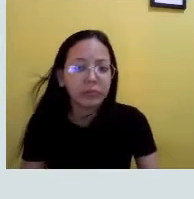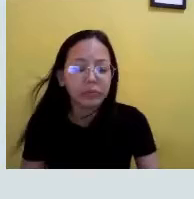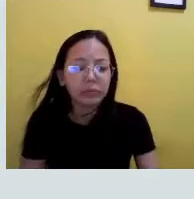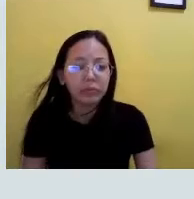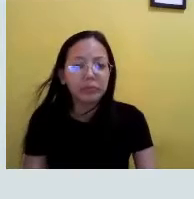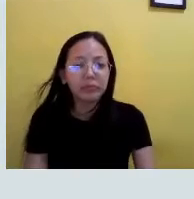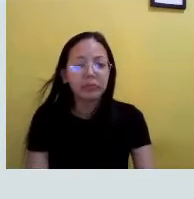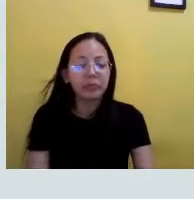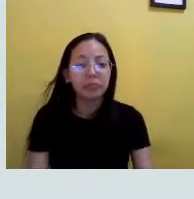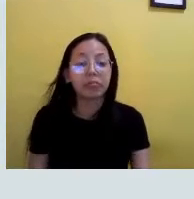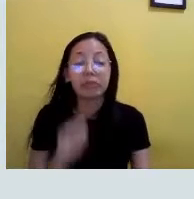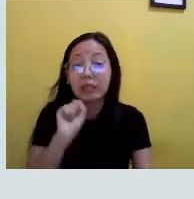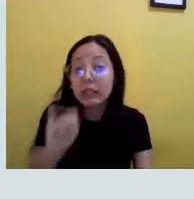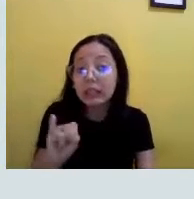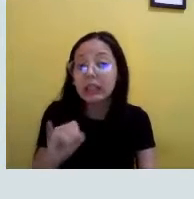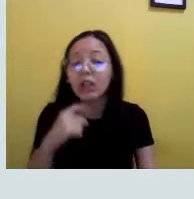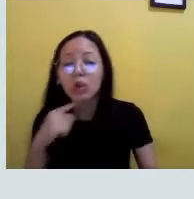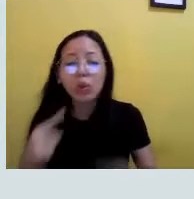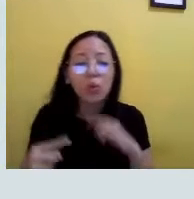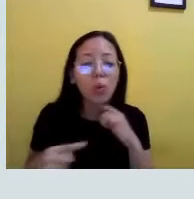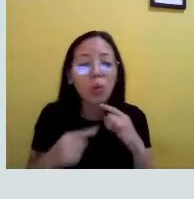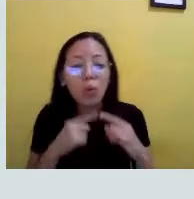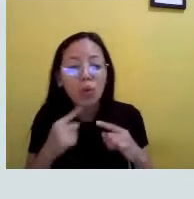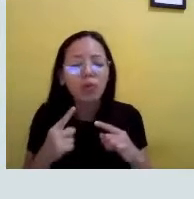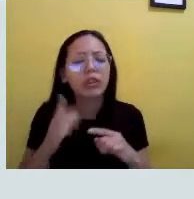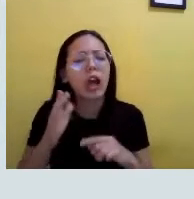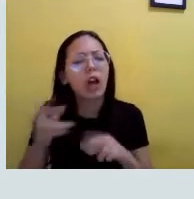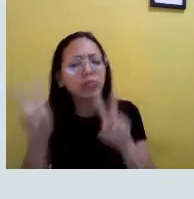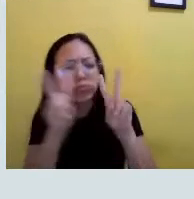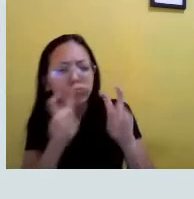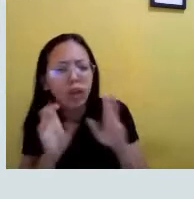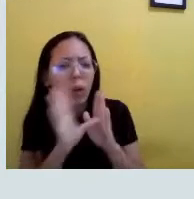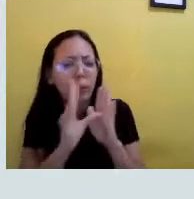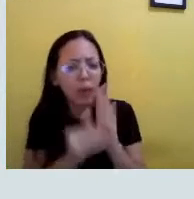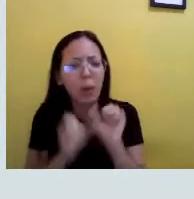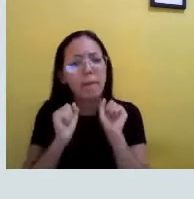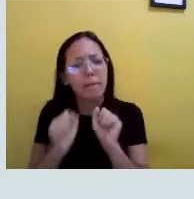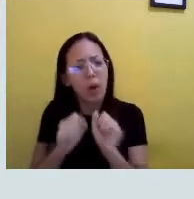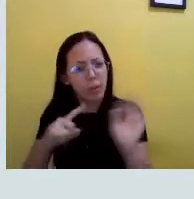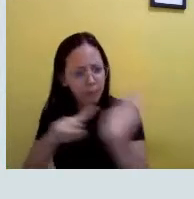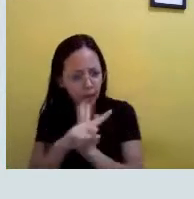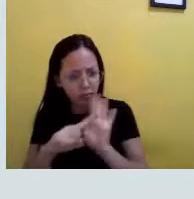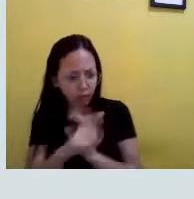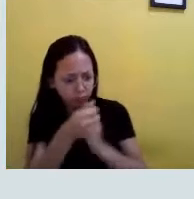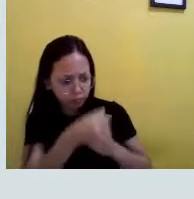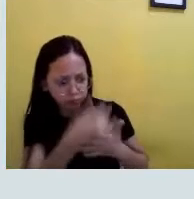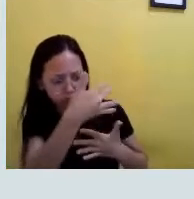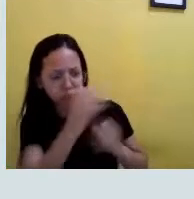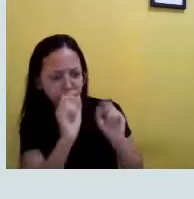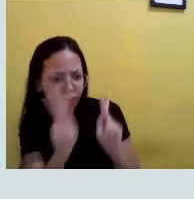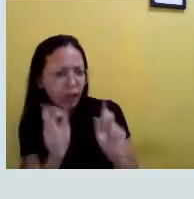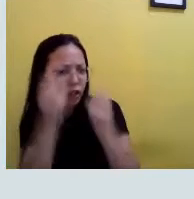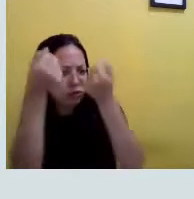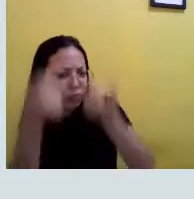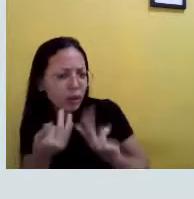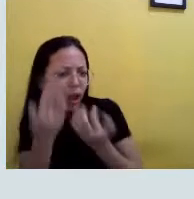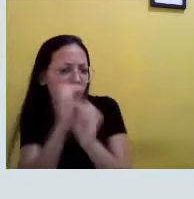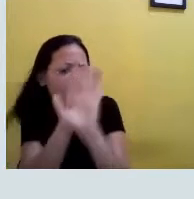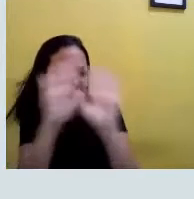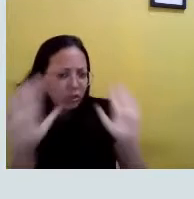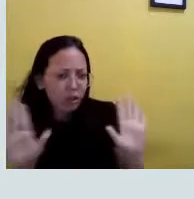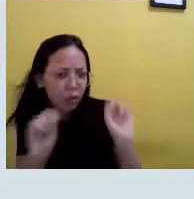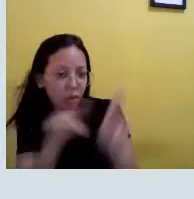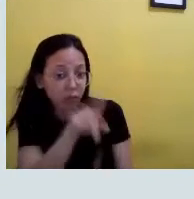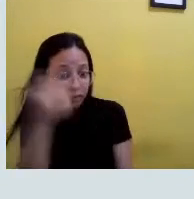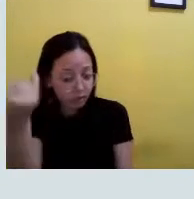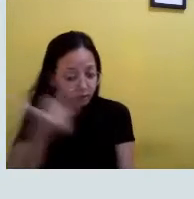Bom, se vocês tiverem alguma dúvida em relação ao que a gente conversou anteriormente, podem perguntar que aí a gente vai esclarecendo. O pessoal vai avisando